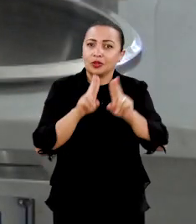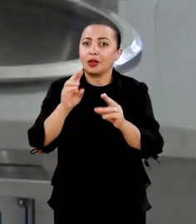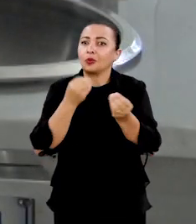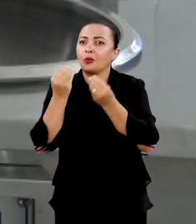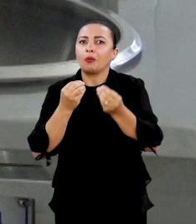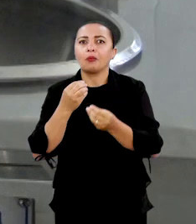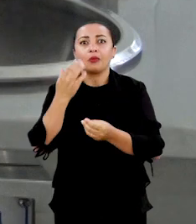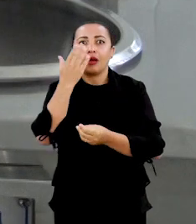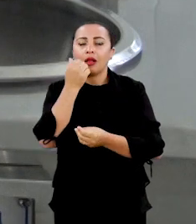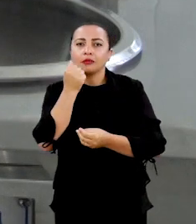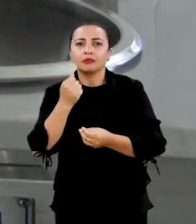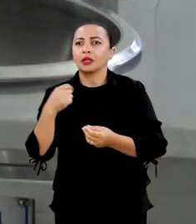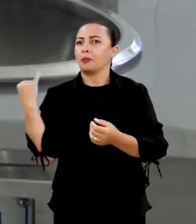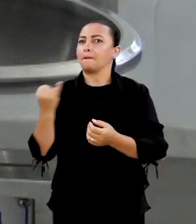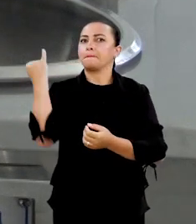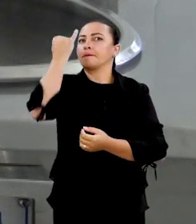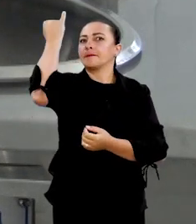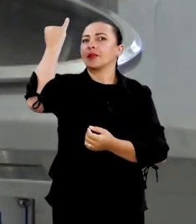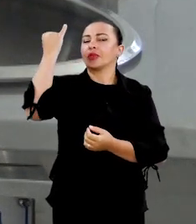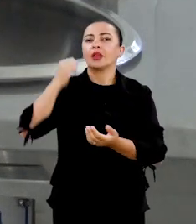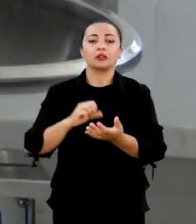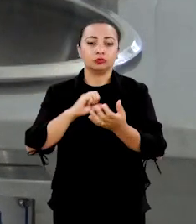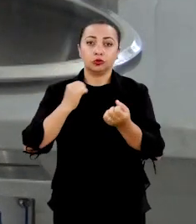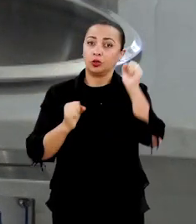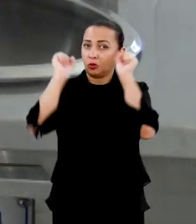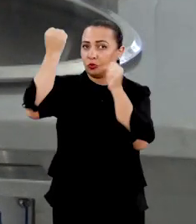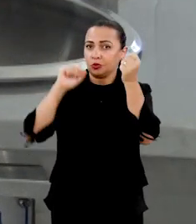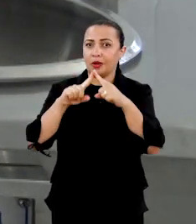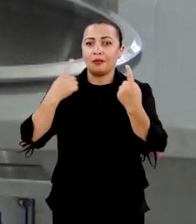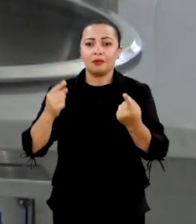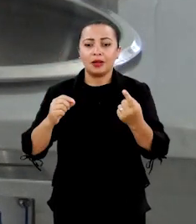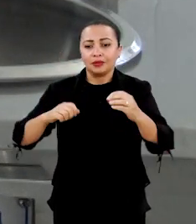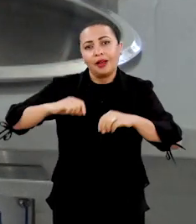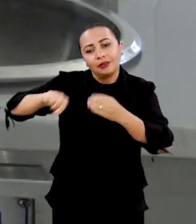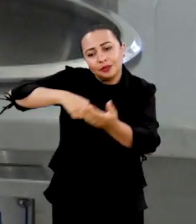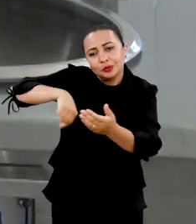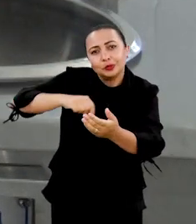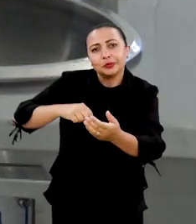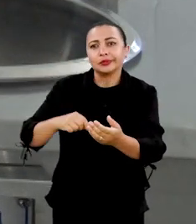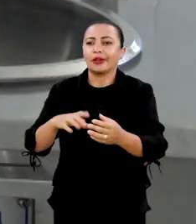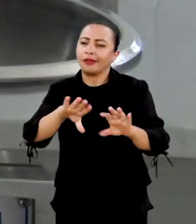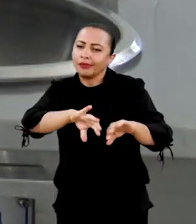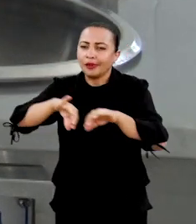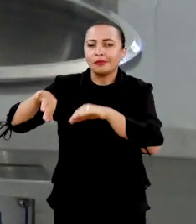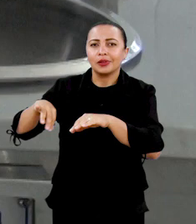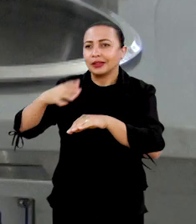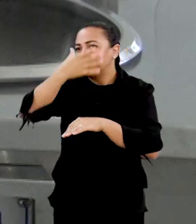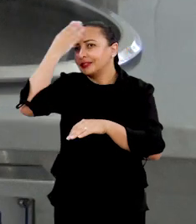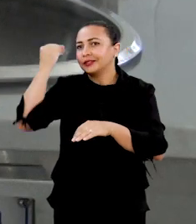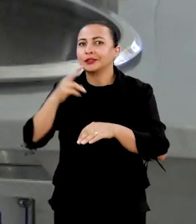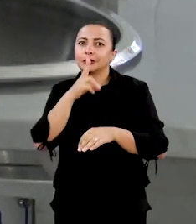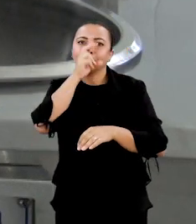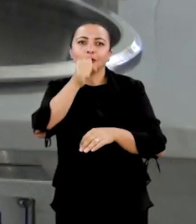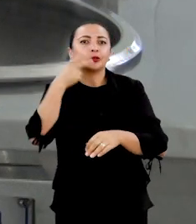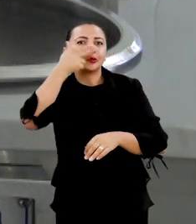utilizado como superalimento e aí a indústria meio que gourmetiza a maior parte desses alimentos e esquece do potencial